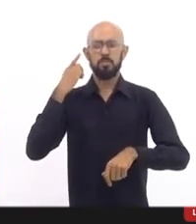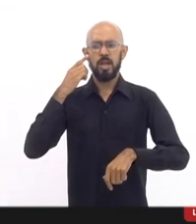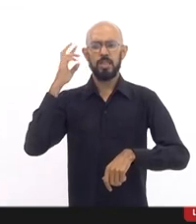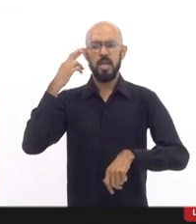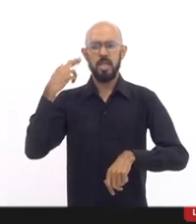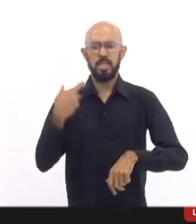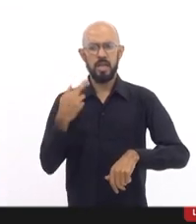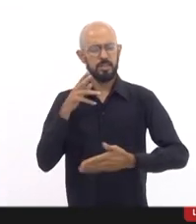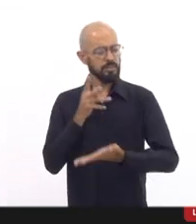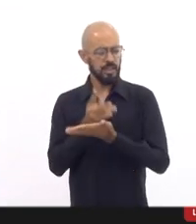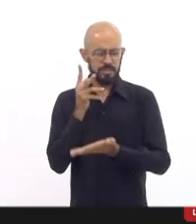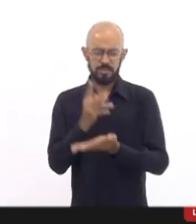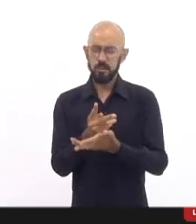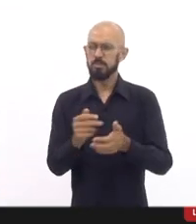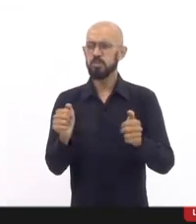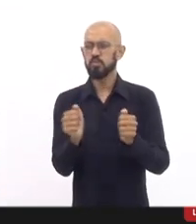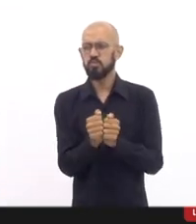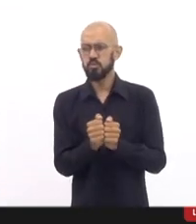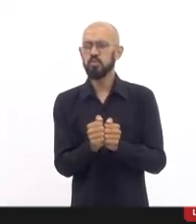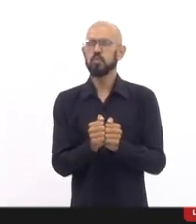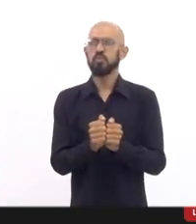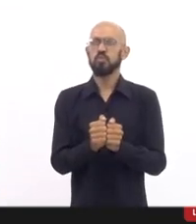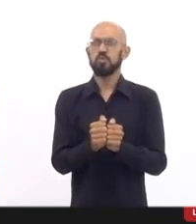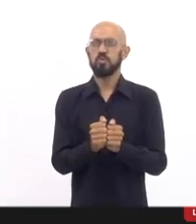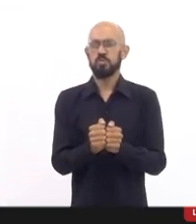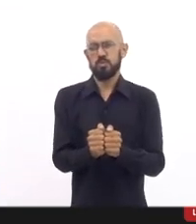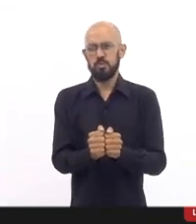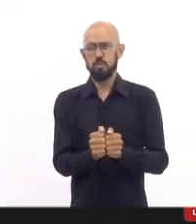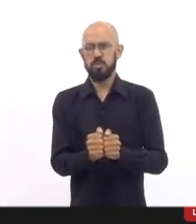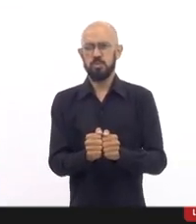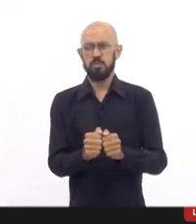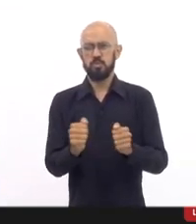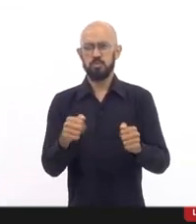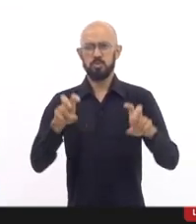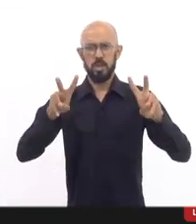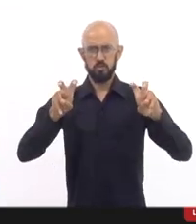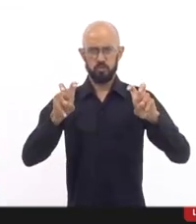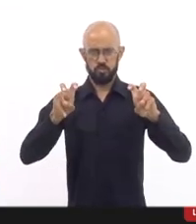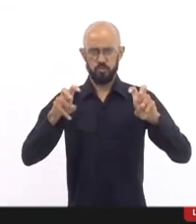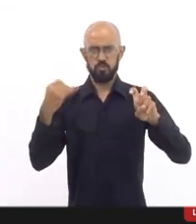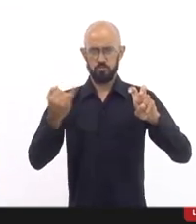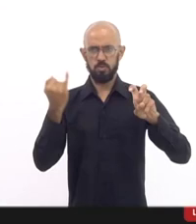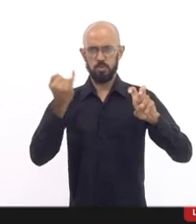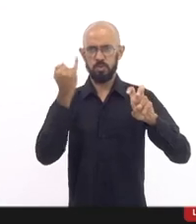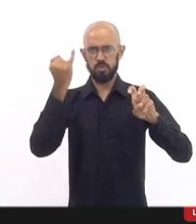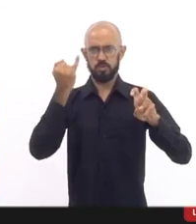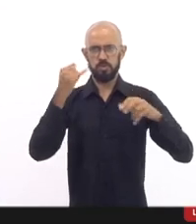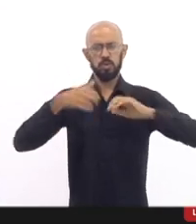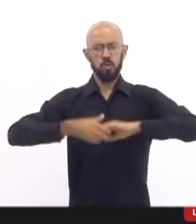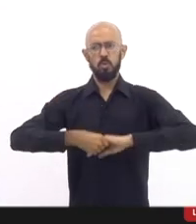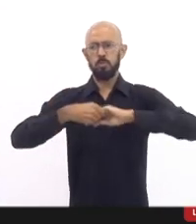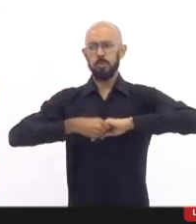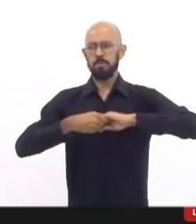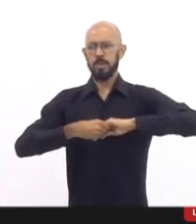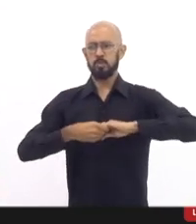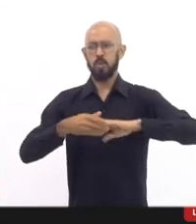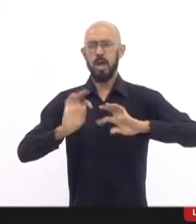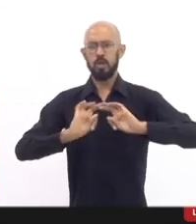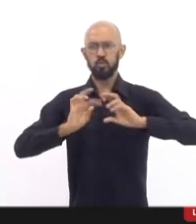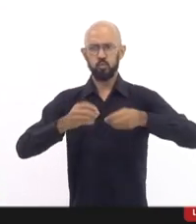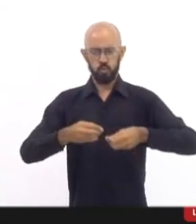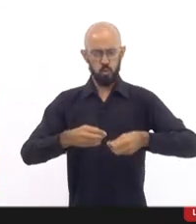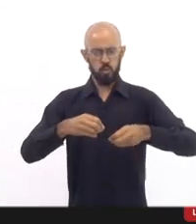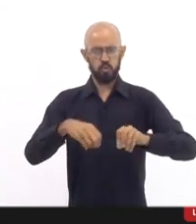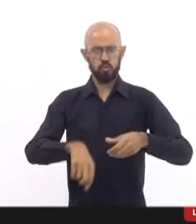sempre está conosco, nas frentes mais relevantes, cumprimento a todos na pessoa da